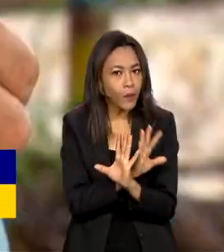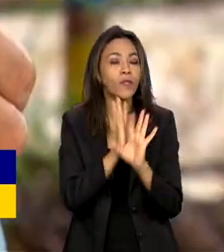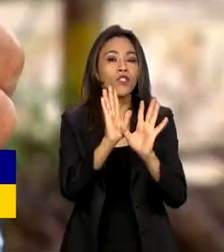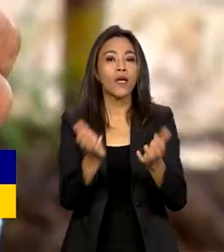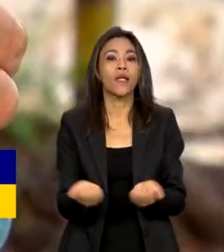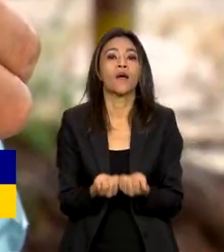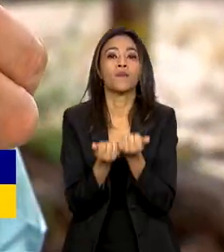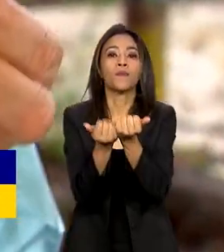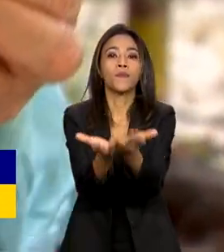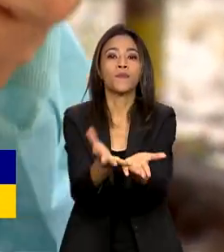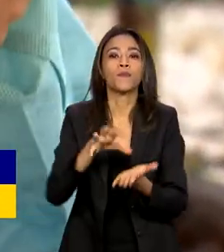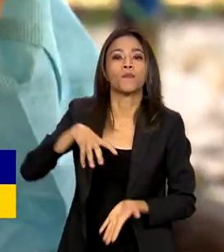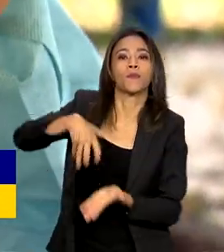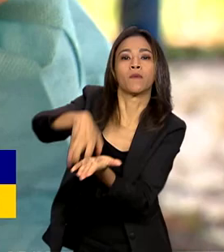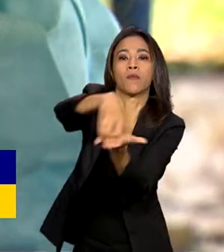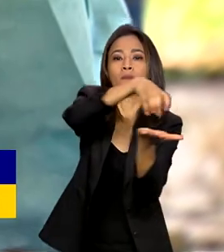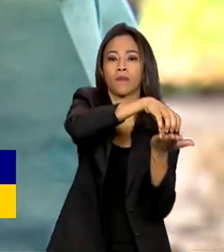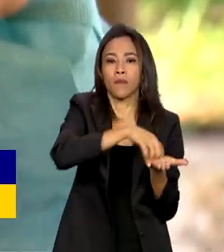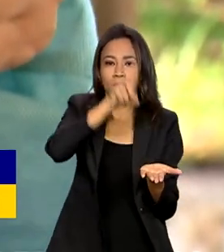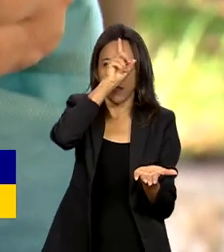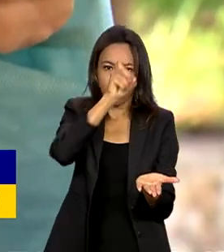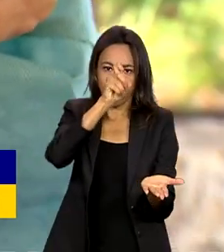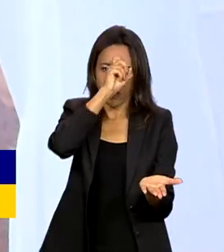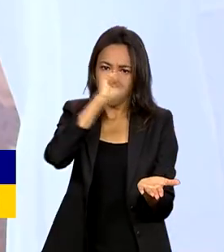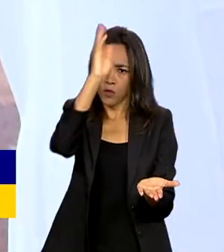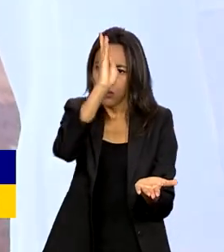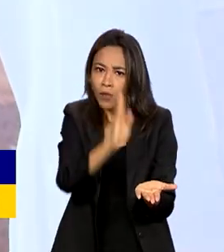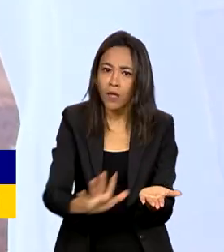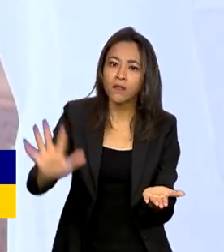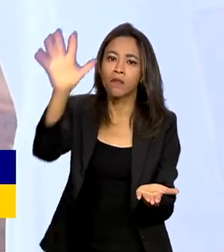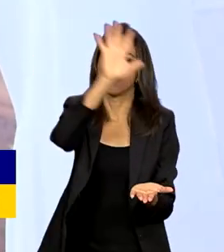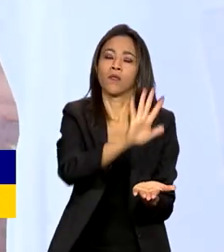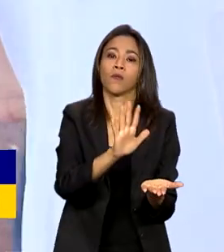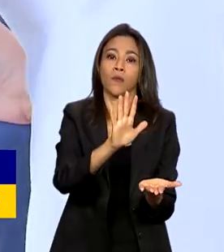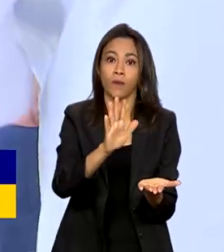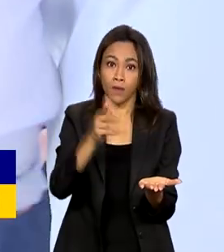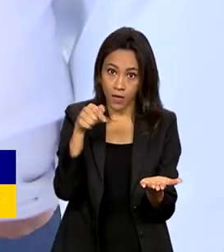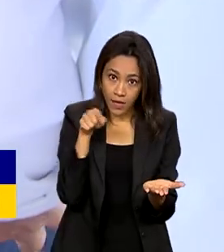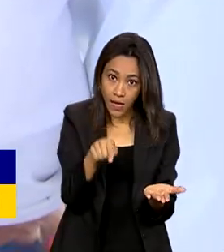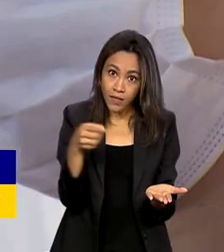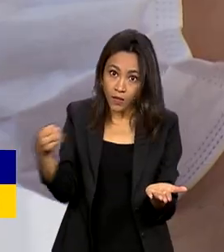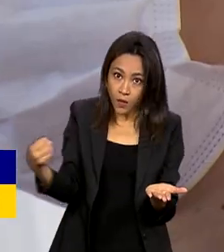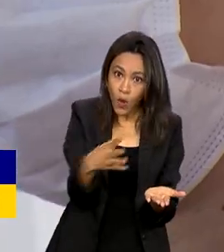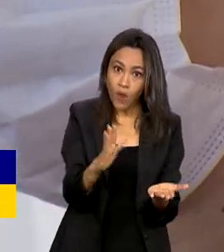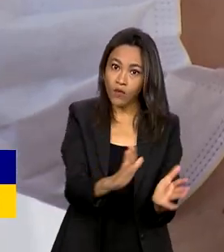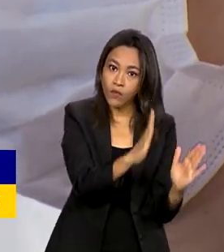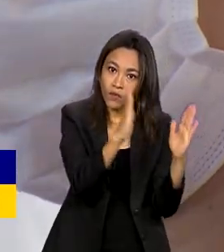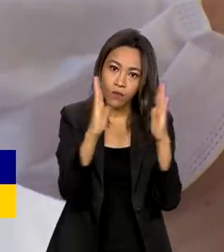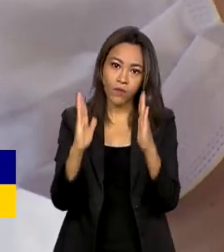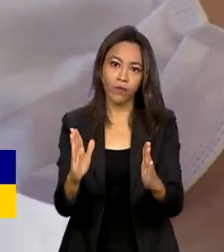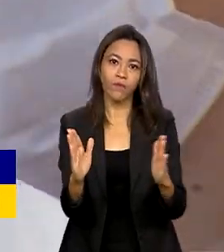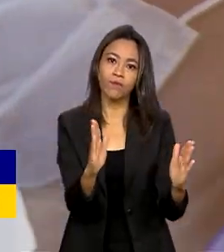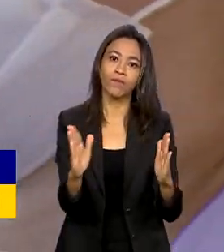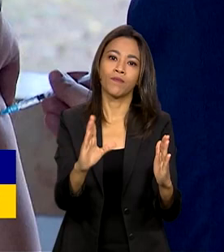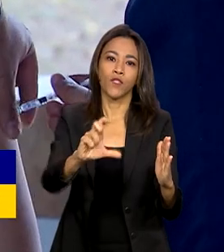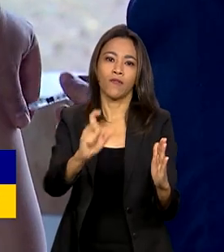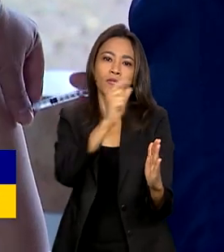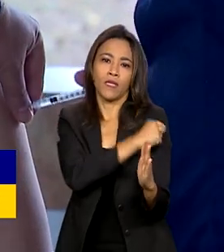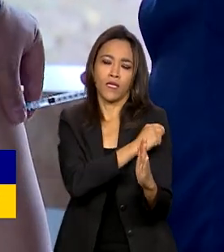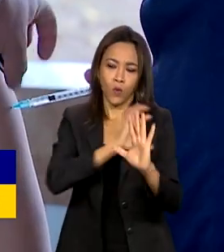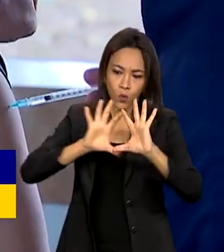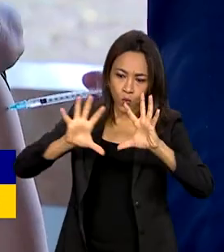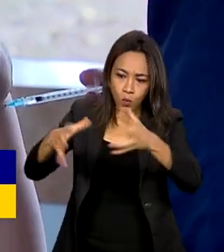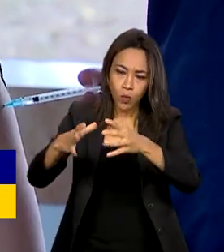disponível em todos os postos de saúde do Brasil. E para essa nova fase de vacinação, os grupos